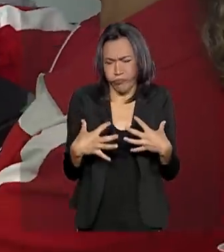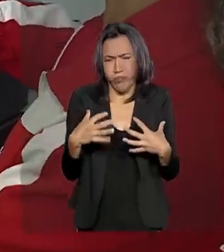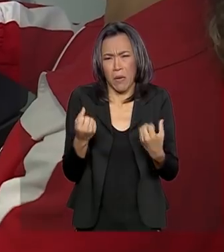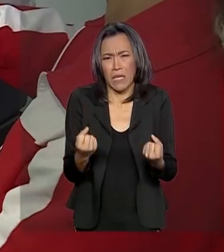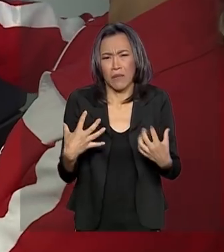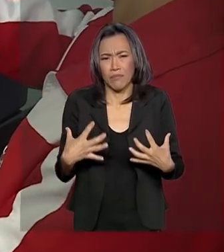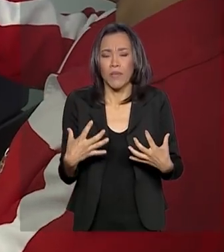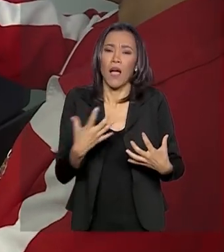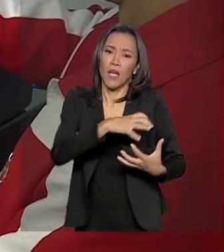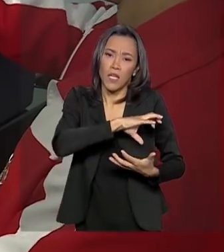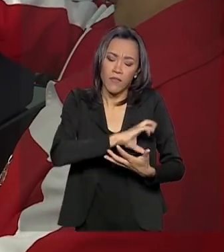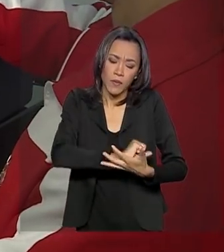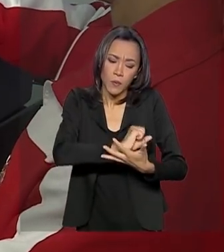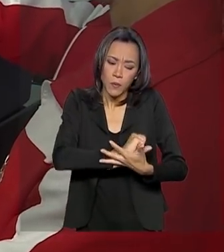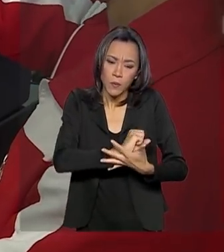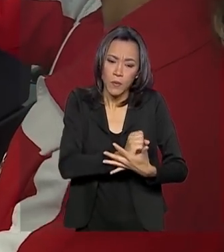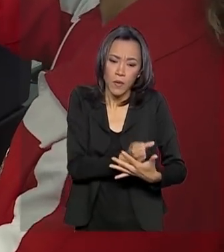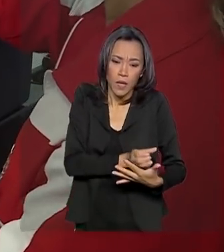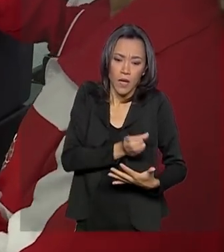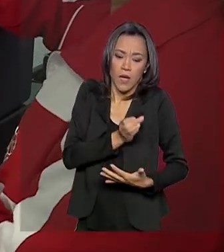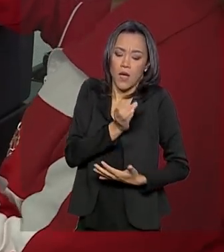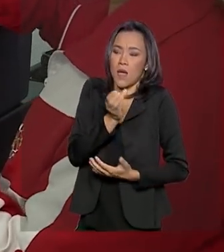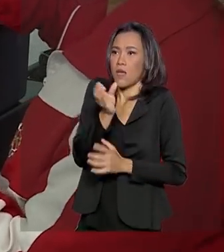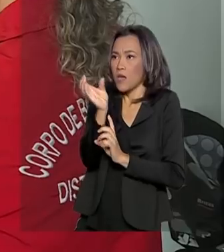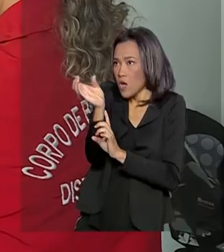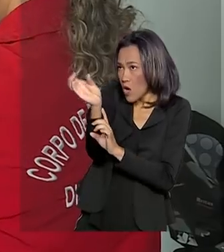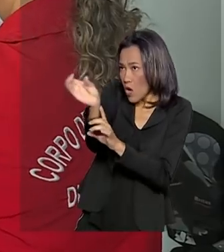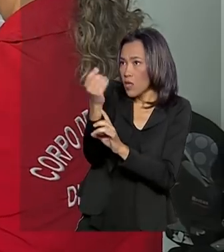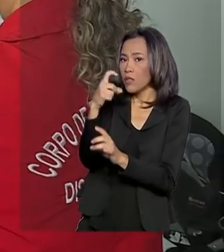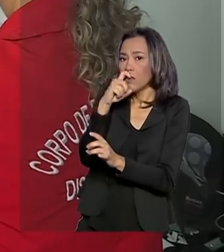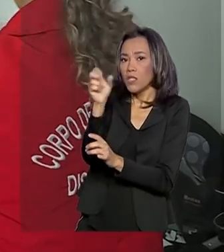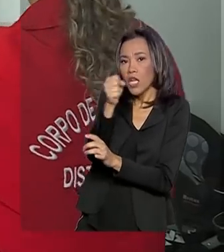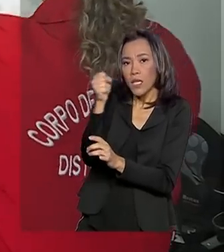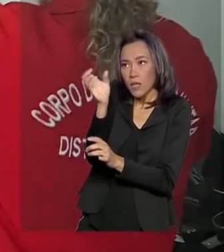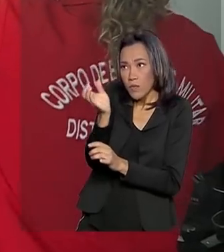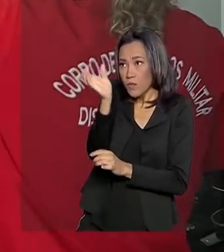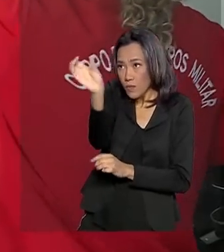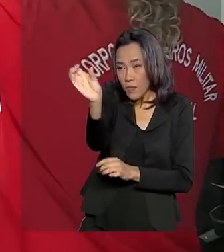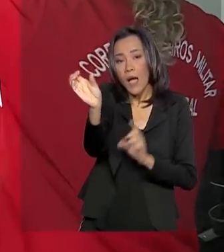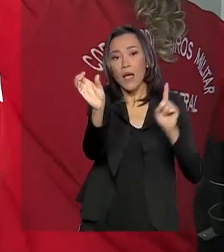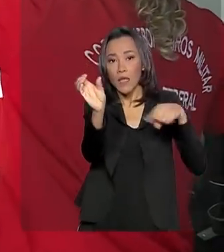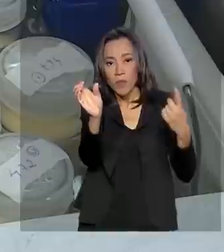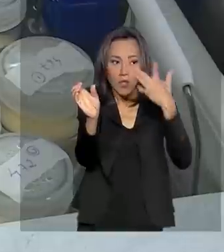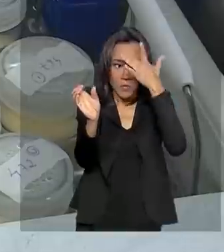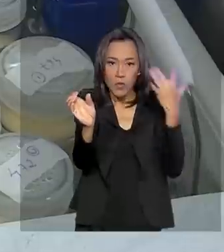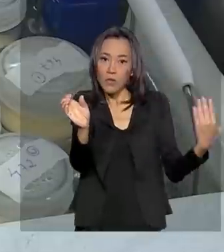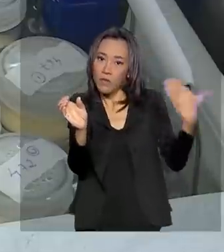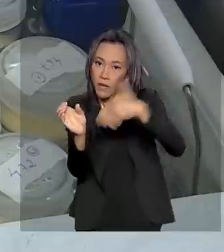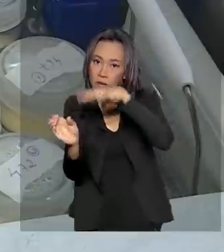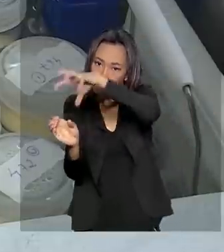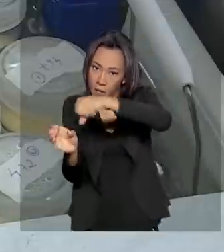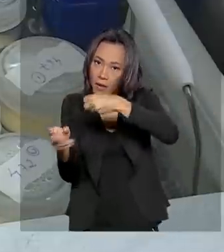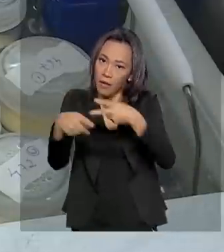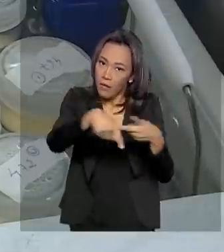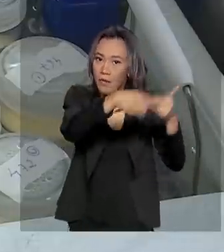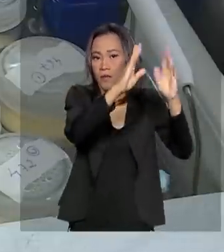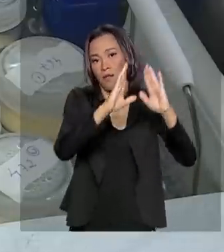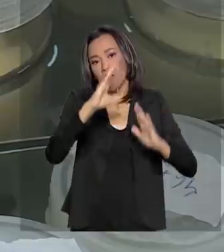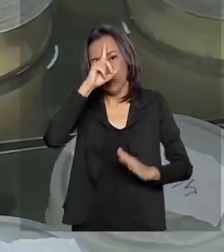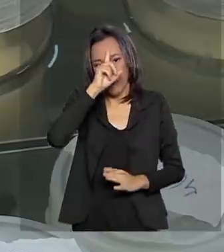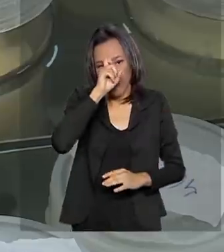e aí vou congelando esse excedente de leite e toda semana o pessoal passa aqui em casa para buscar. Mesmo com essa